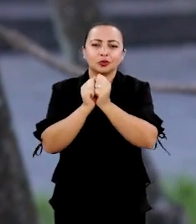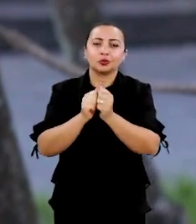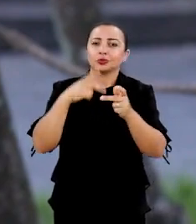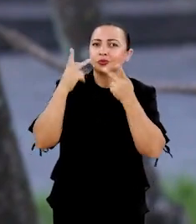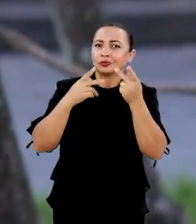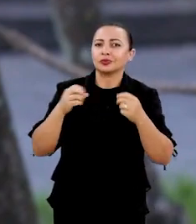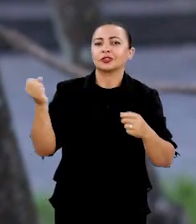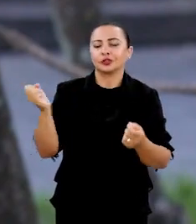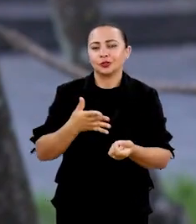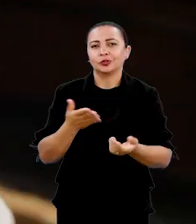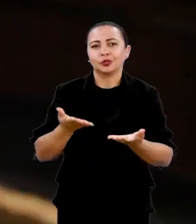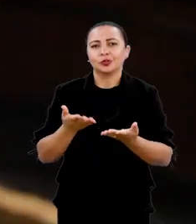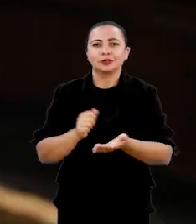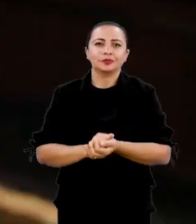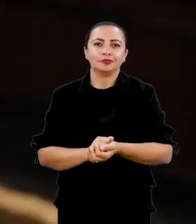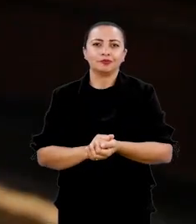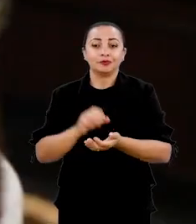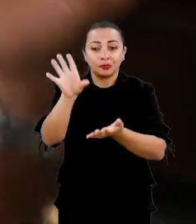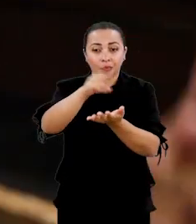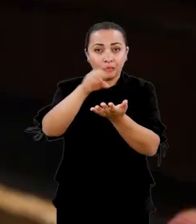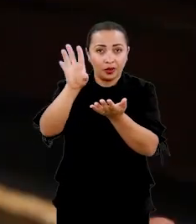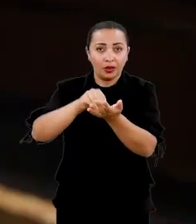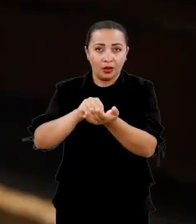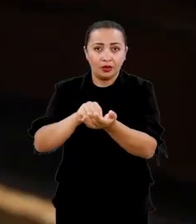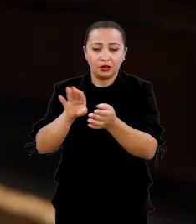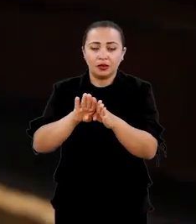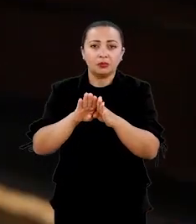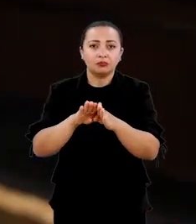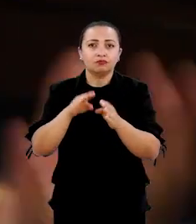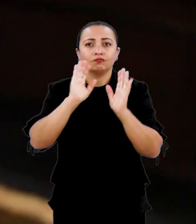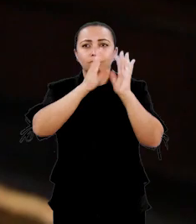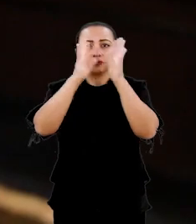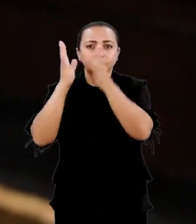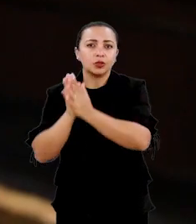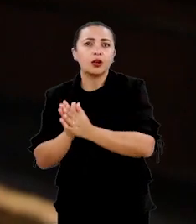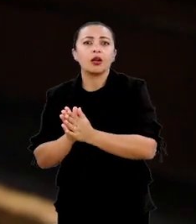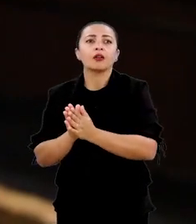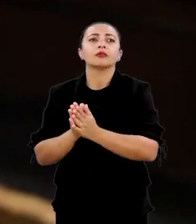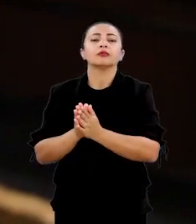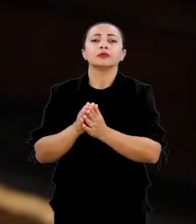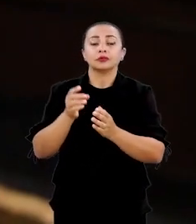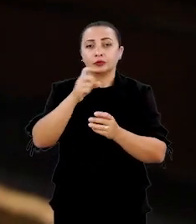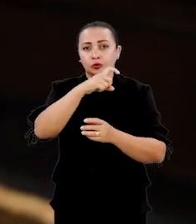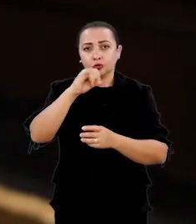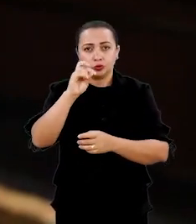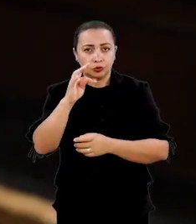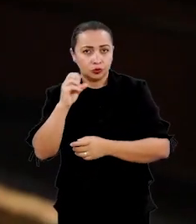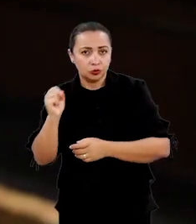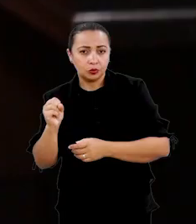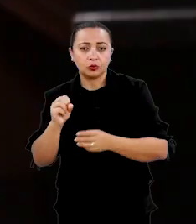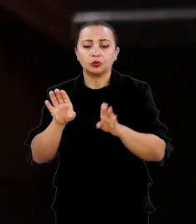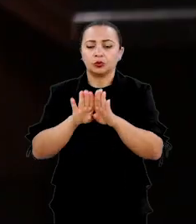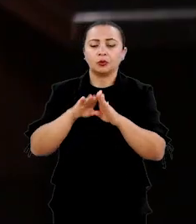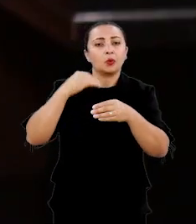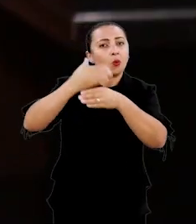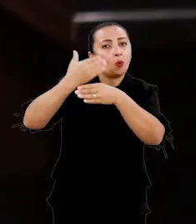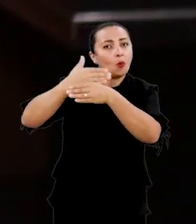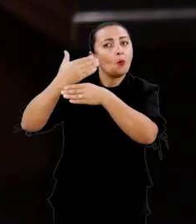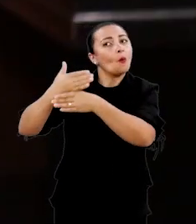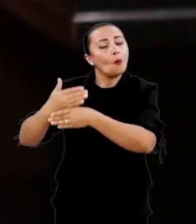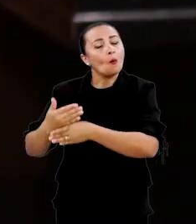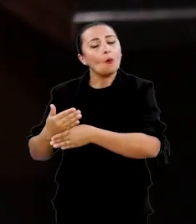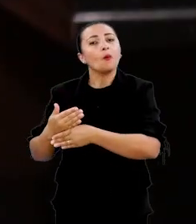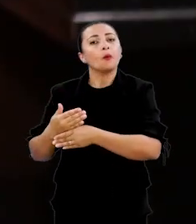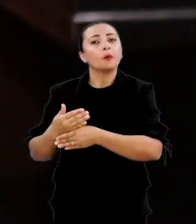com as narrativas atuais também coleta de informações nesses arquivos digitais os dados biográficos de Xisto Bahia e